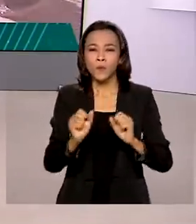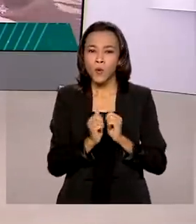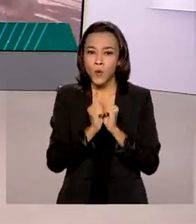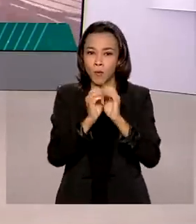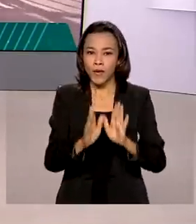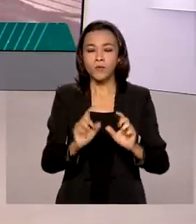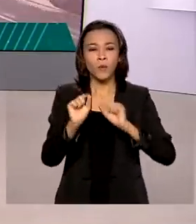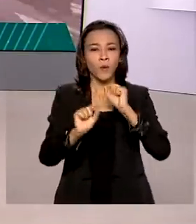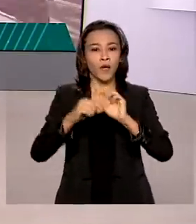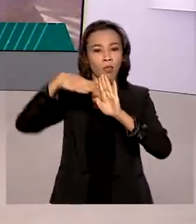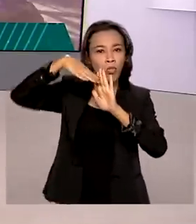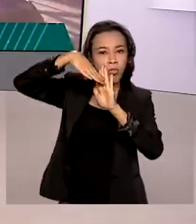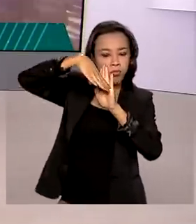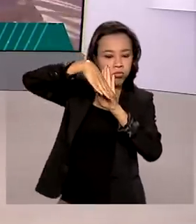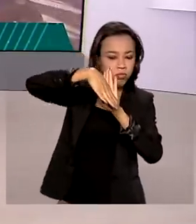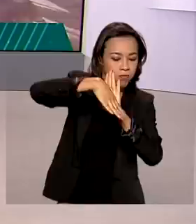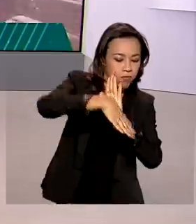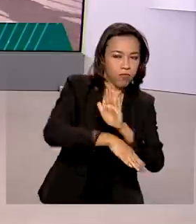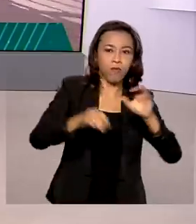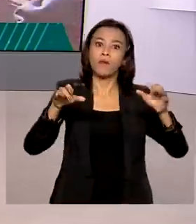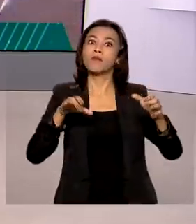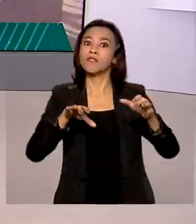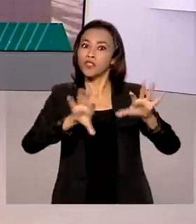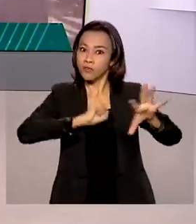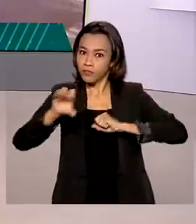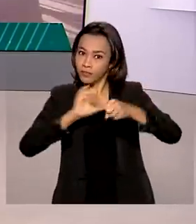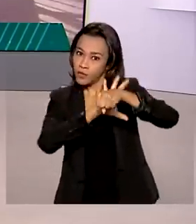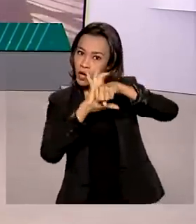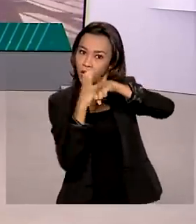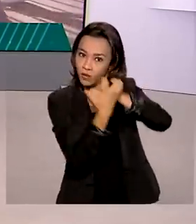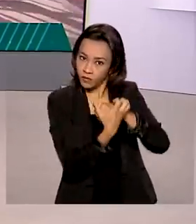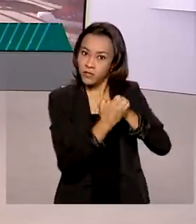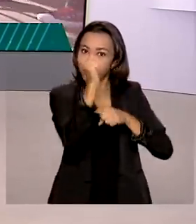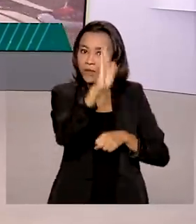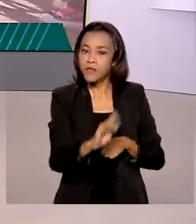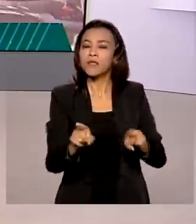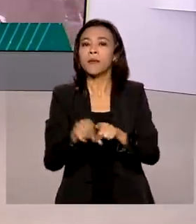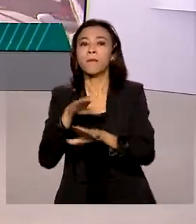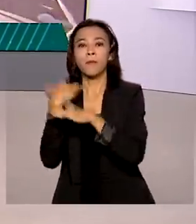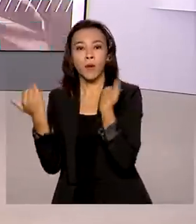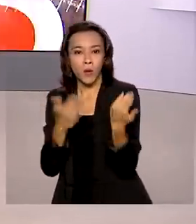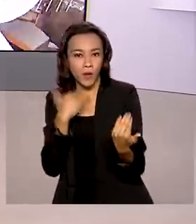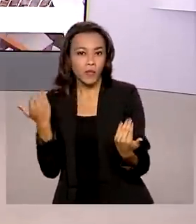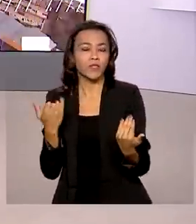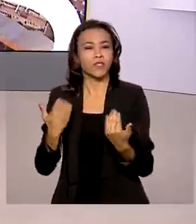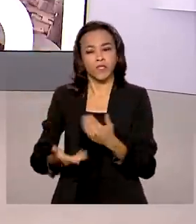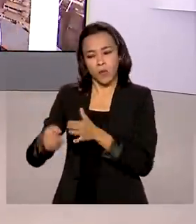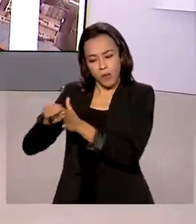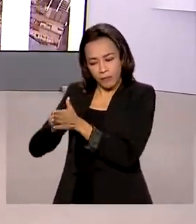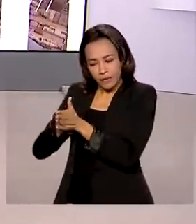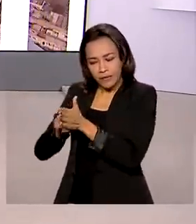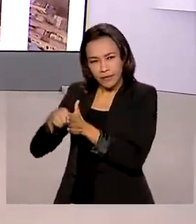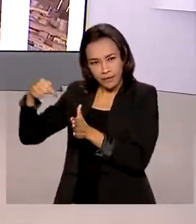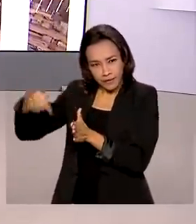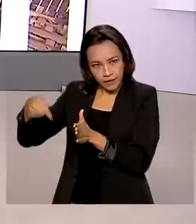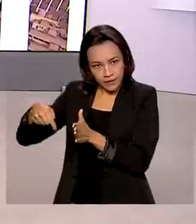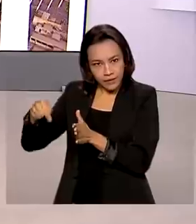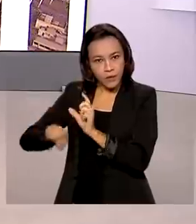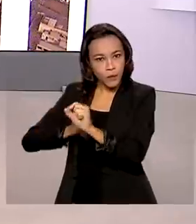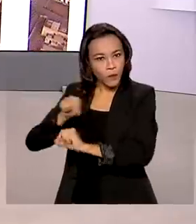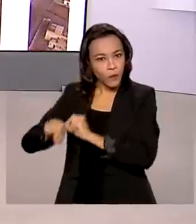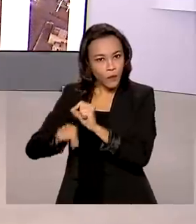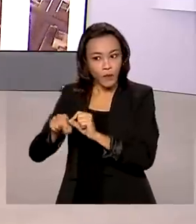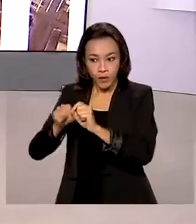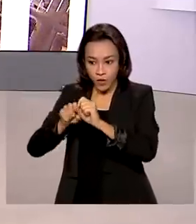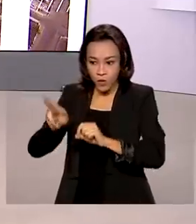do número de casos de Covid-19 no Brasil e também de mortes pela doença. Segundo um estudo, usando como referência uma